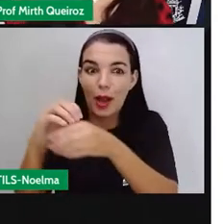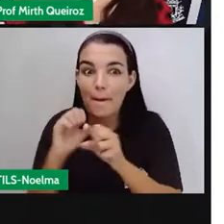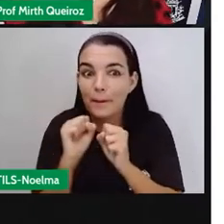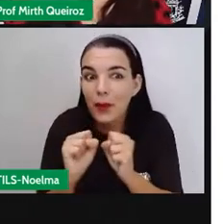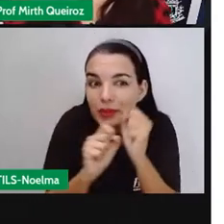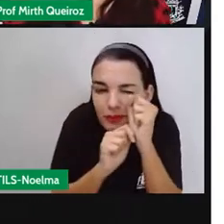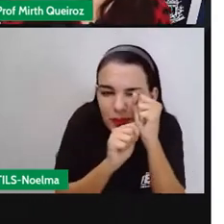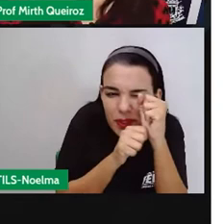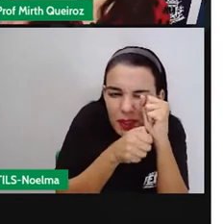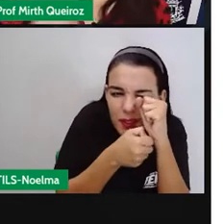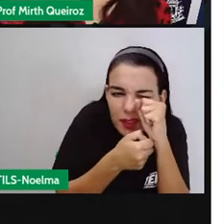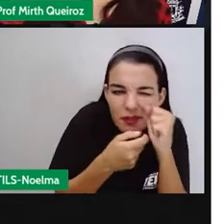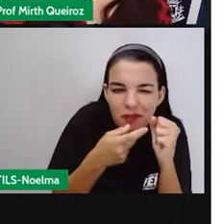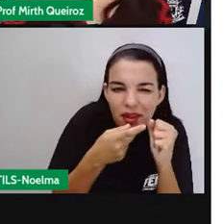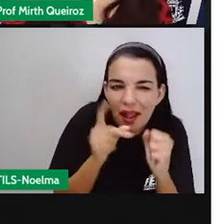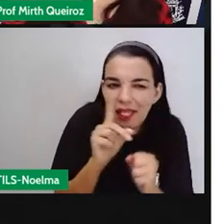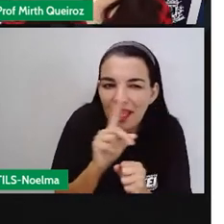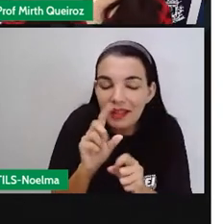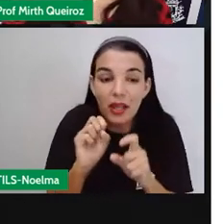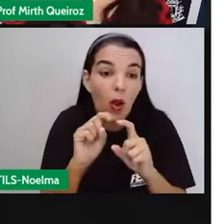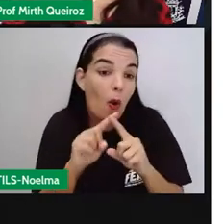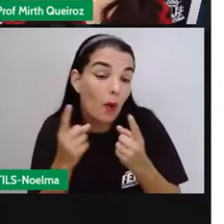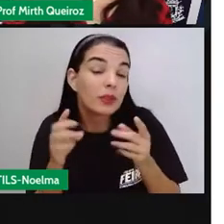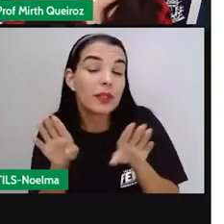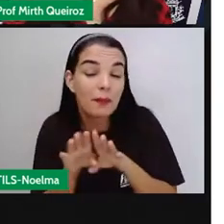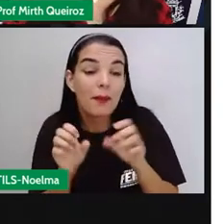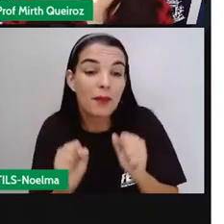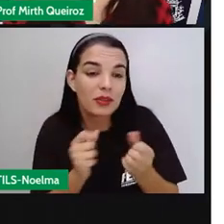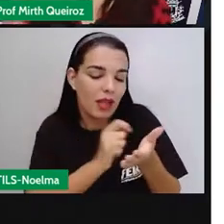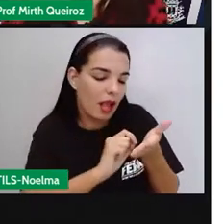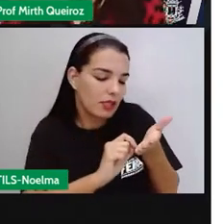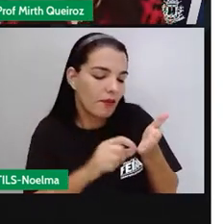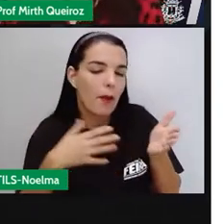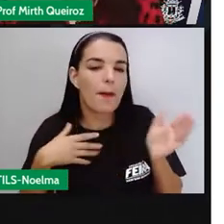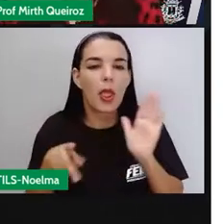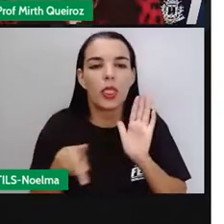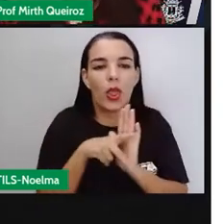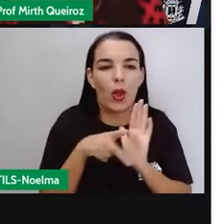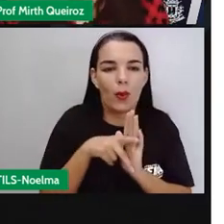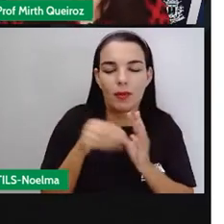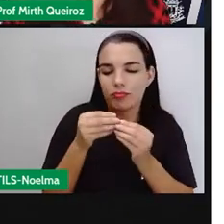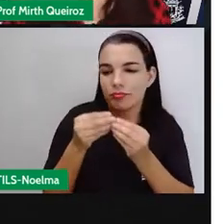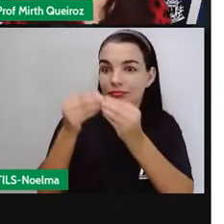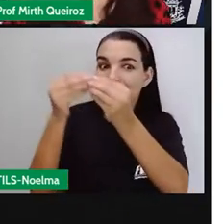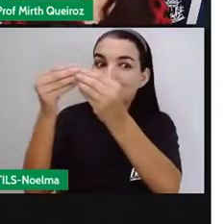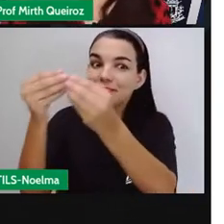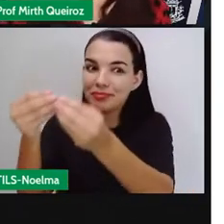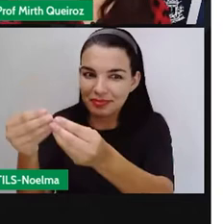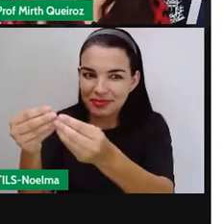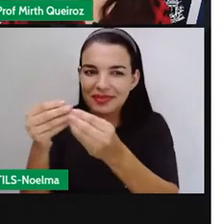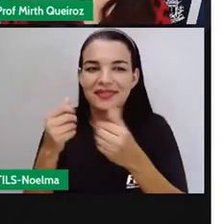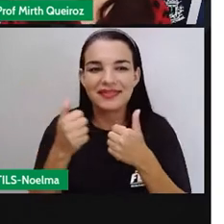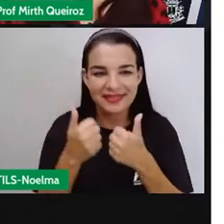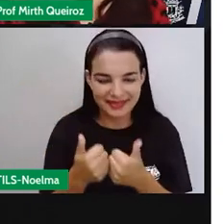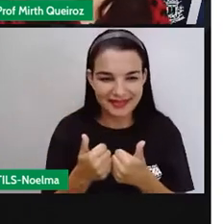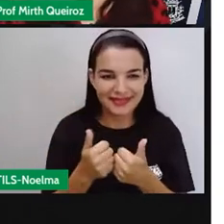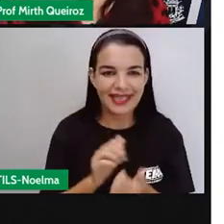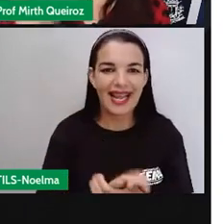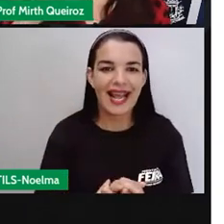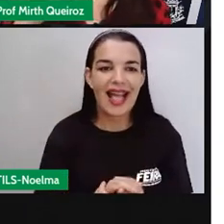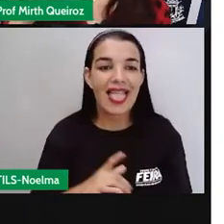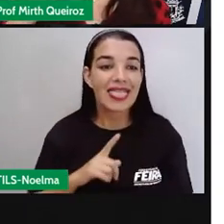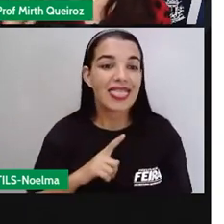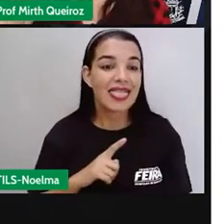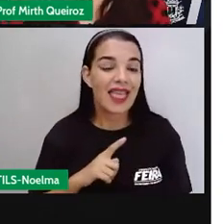pode assinar também. E a pessoa que está ali dentro do correio elegante é quem vai fazer a entrega para alguém. Costuma-se também